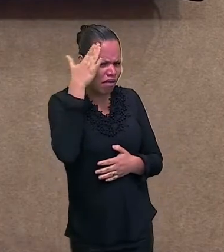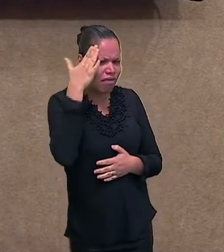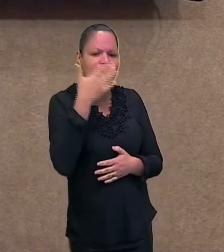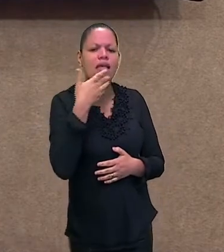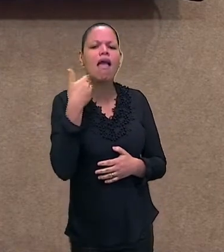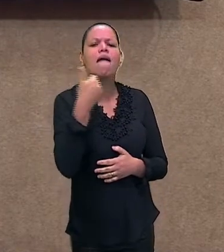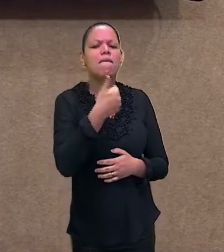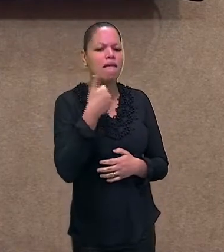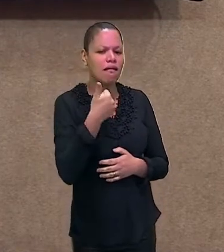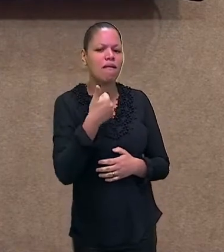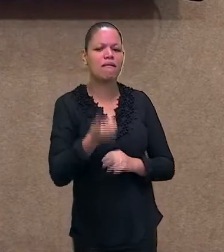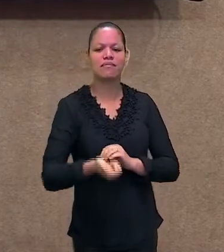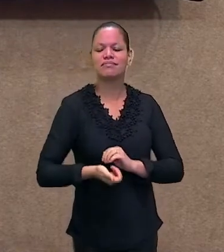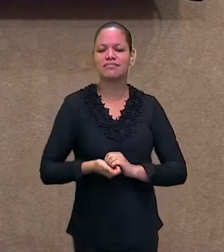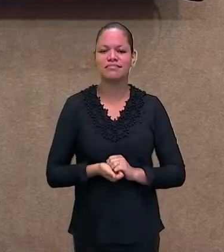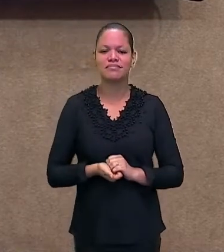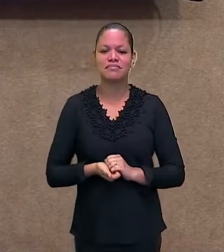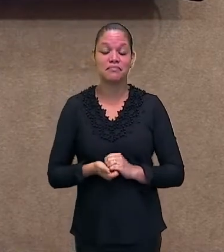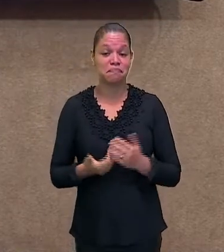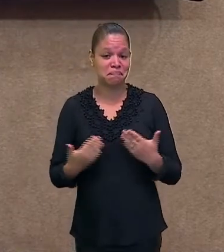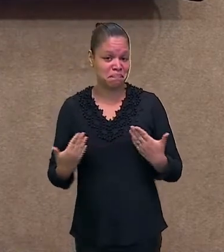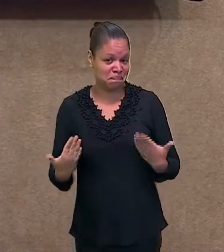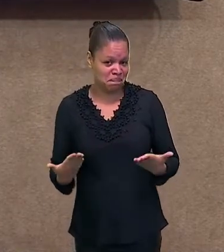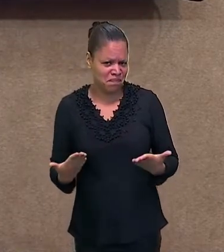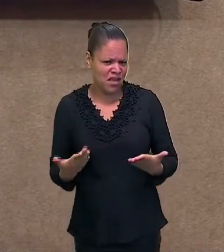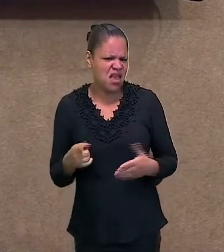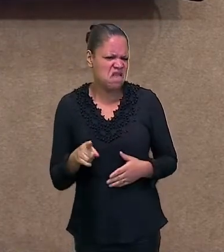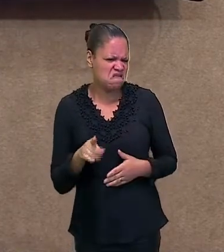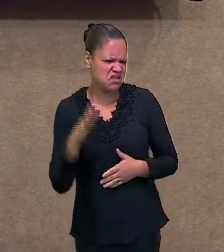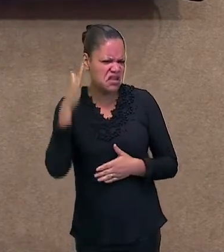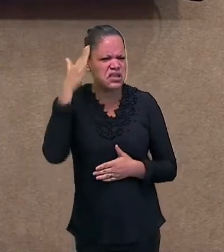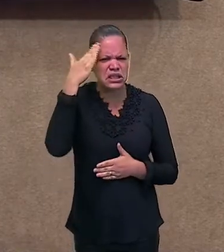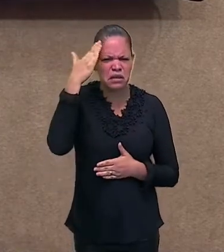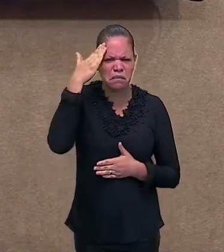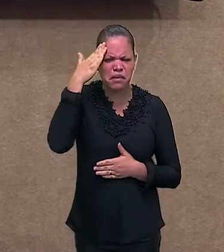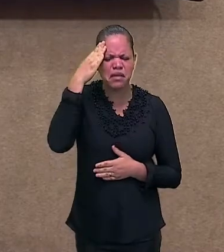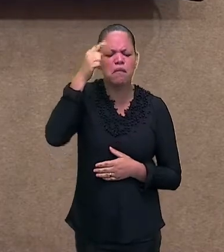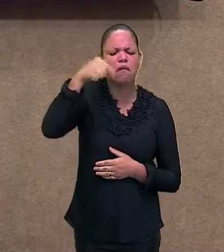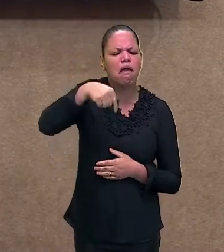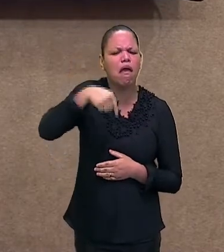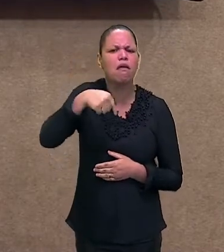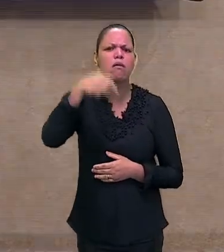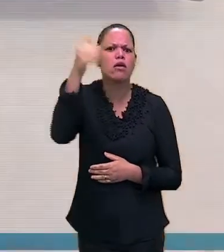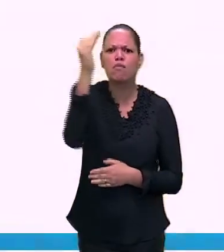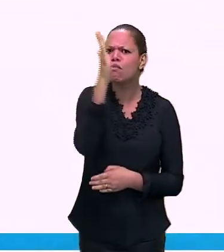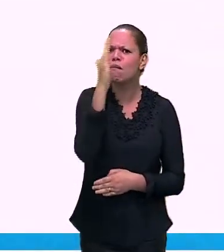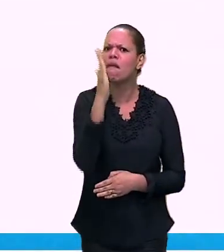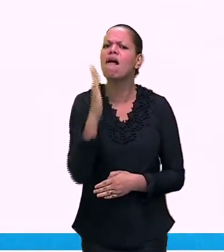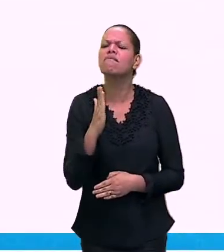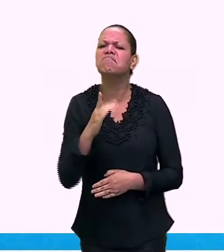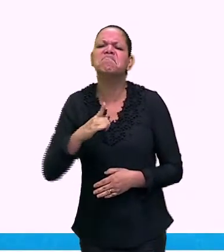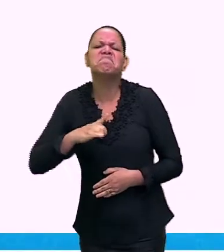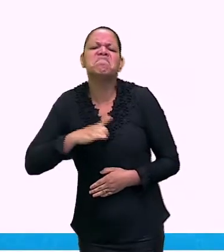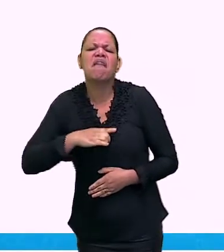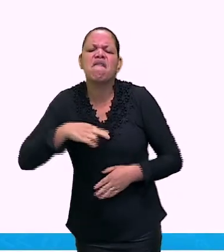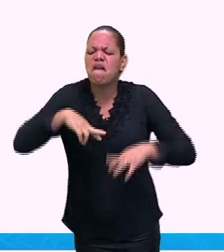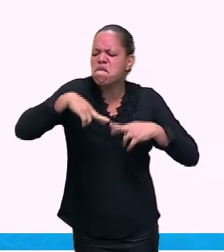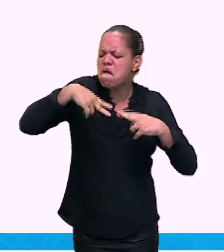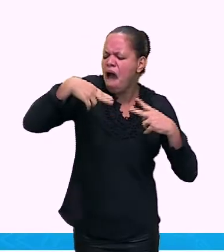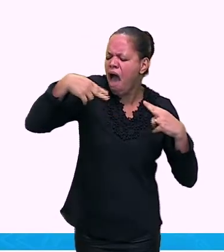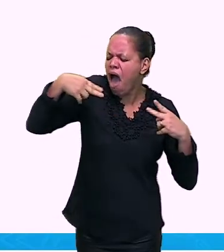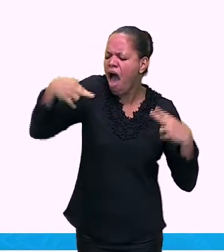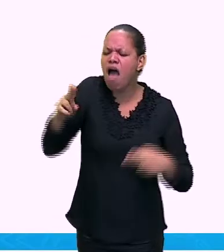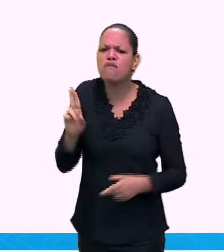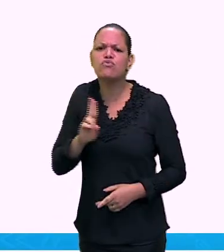de vocês. Vamos lá. E vocês sabiam que o nosso país já teve outros nomes? Além desses